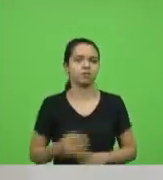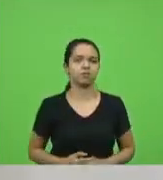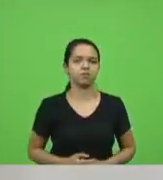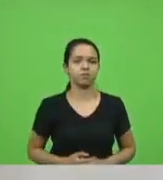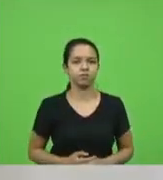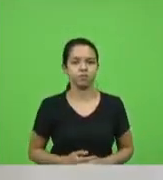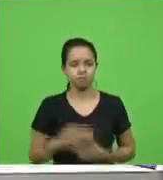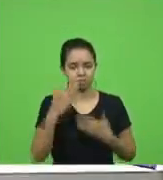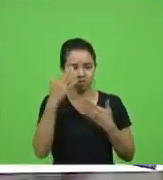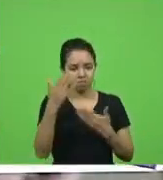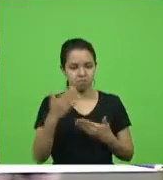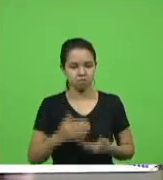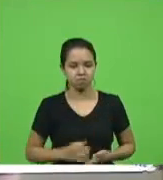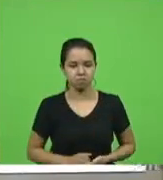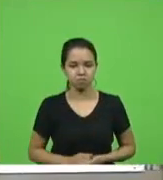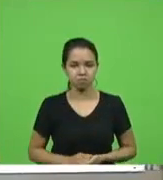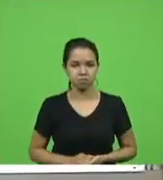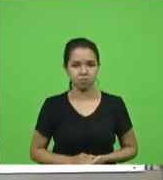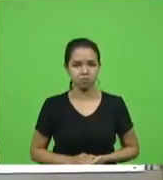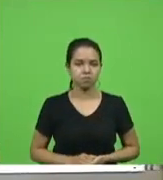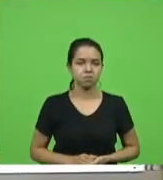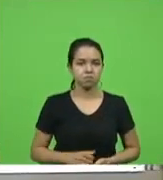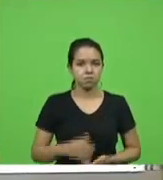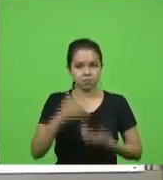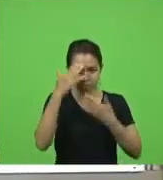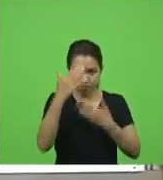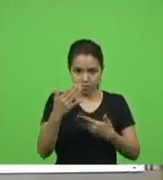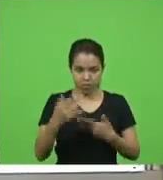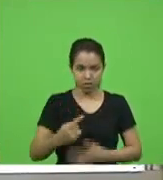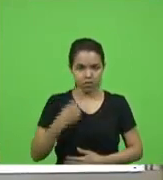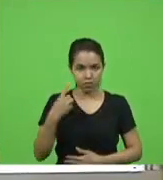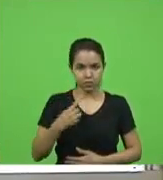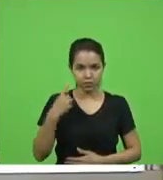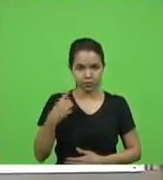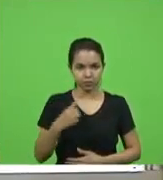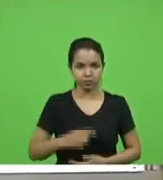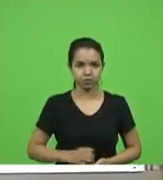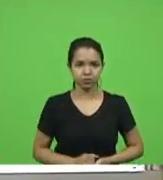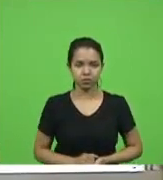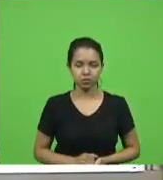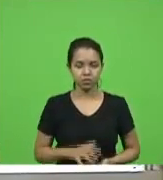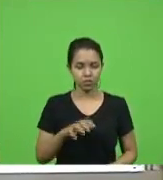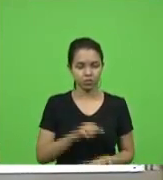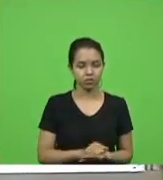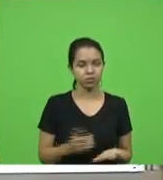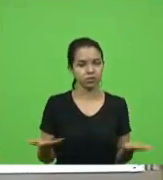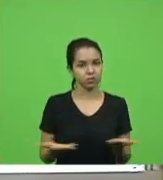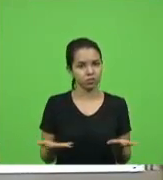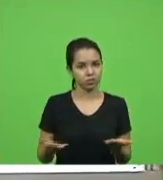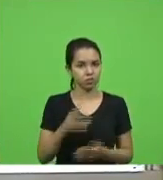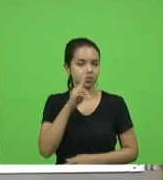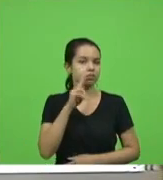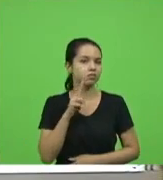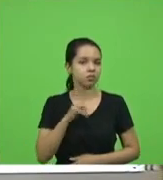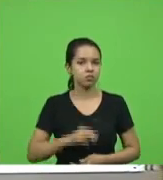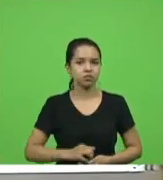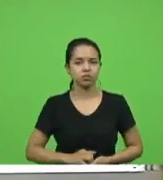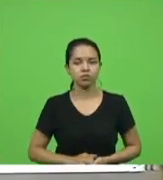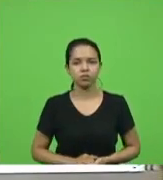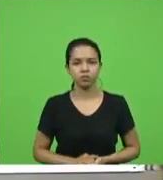deputado próximo a escrita a falar Ivan Nath nosso deputado